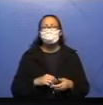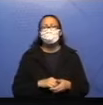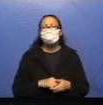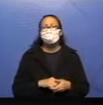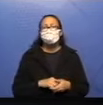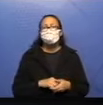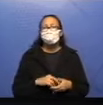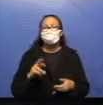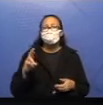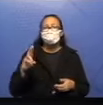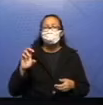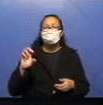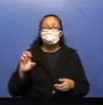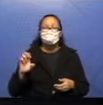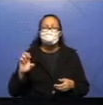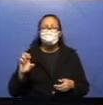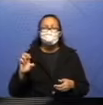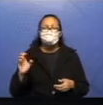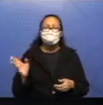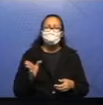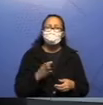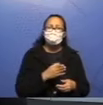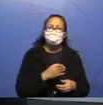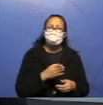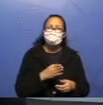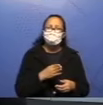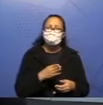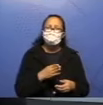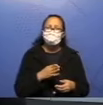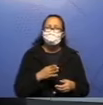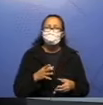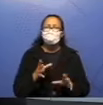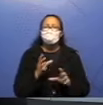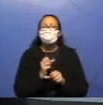Re mais escrita. Quer dizer, escrever de novo.